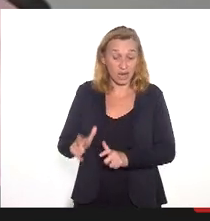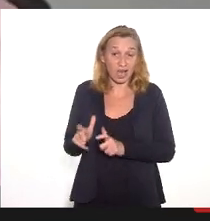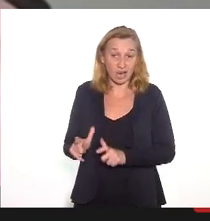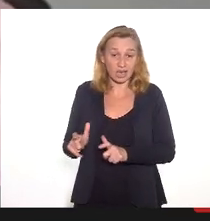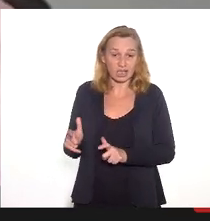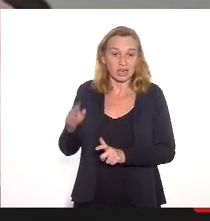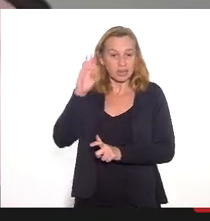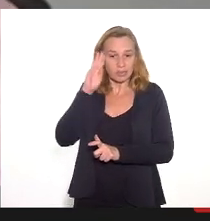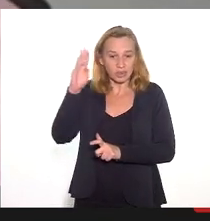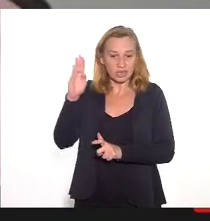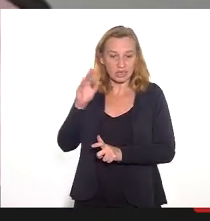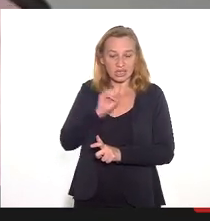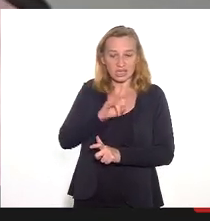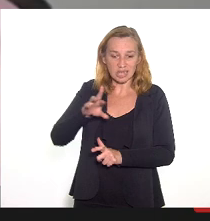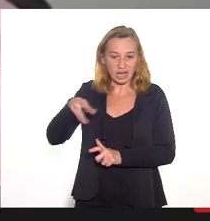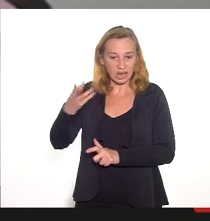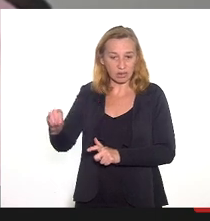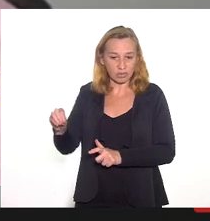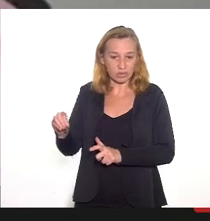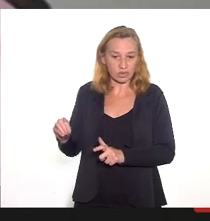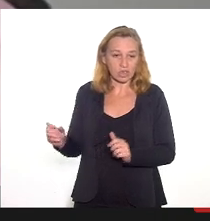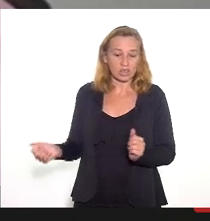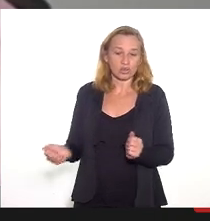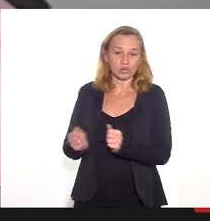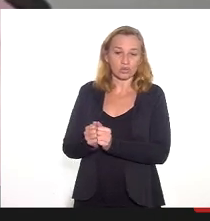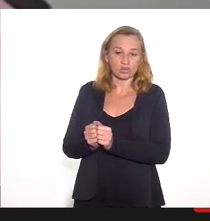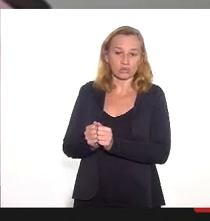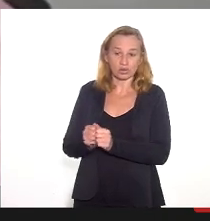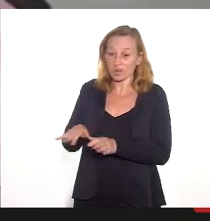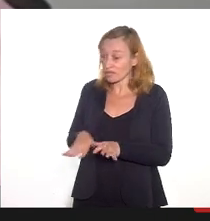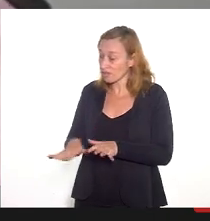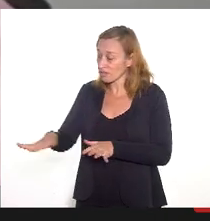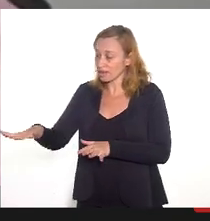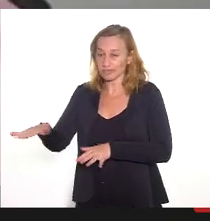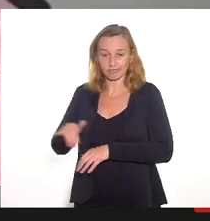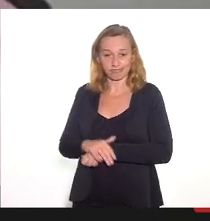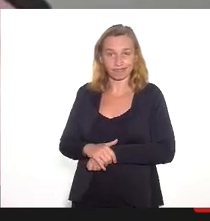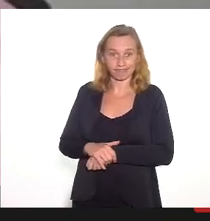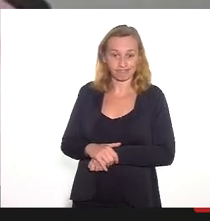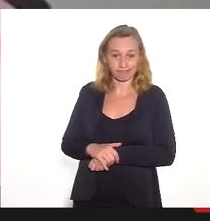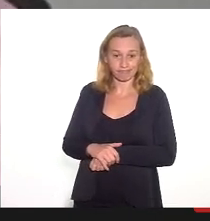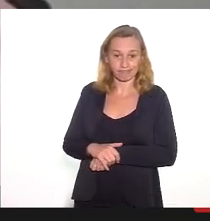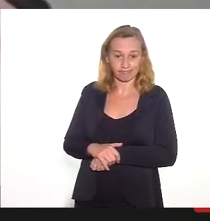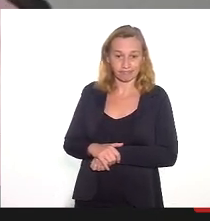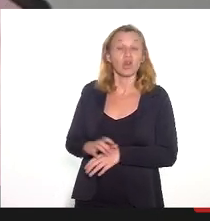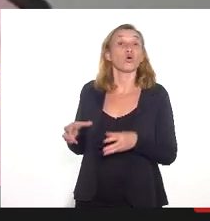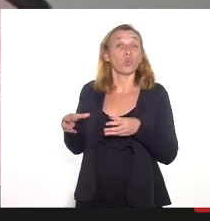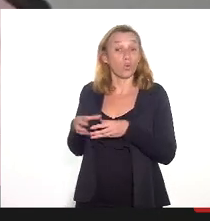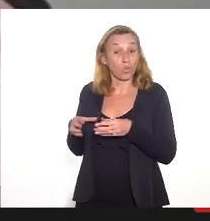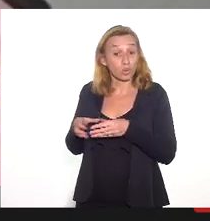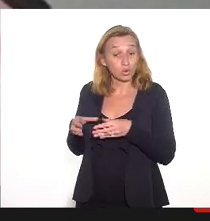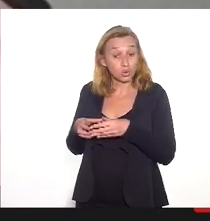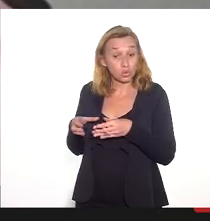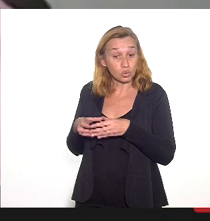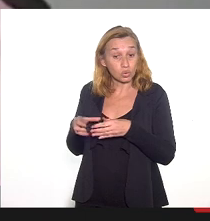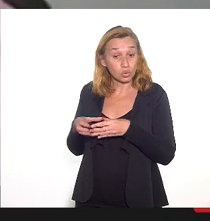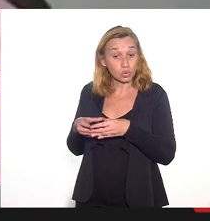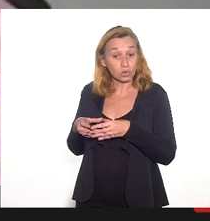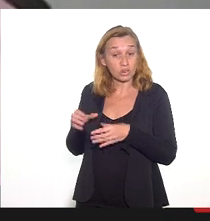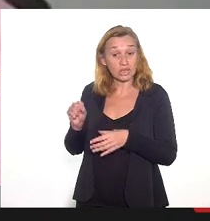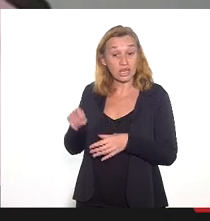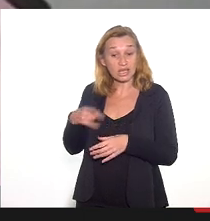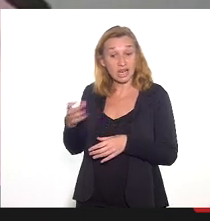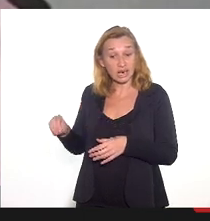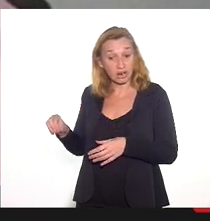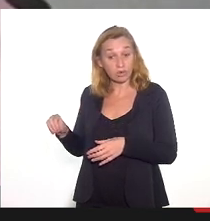principalmente a UPA do Cesarão, é colada a um complexo de favela da Marta Rocha, que é com o conjunto habitacional do Cesarão,